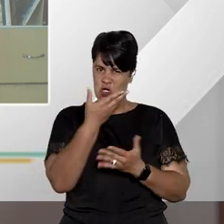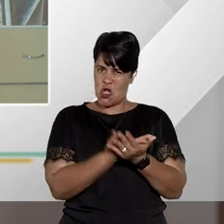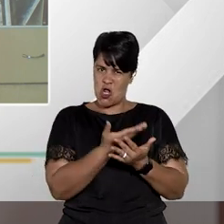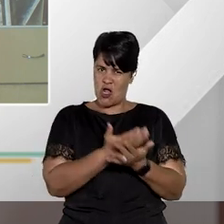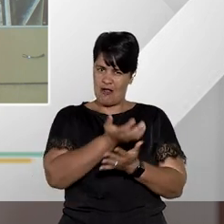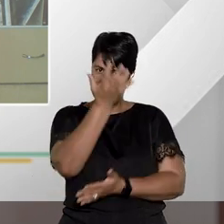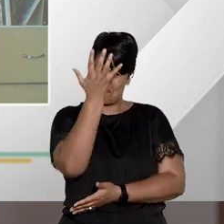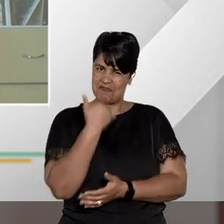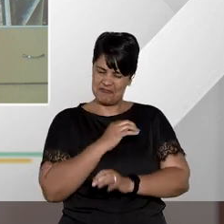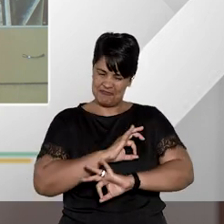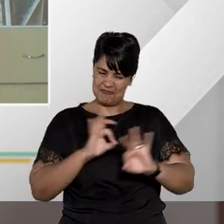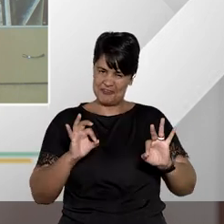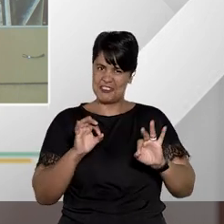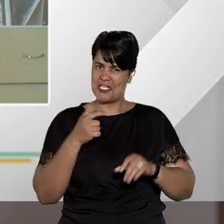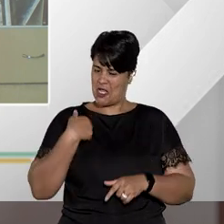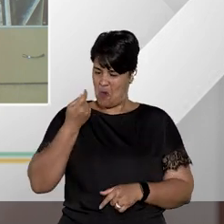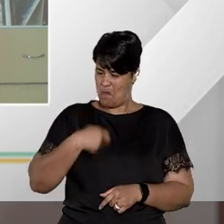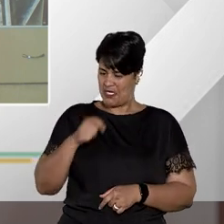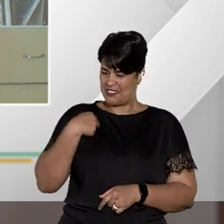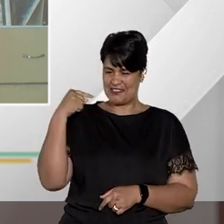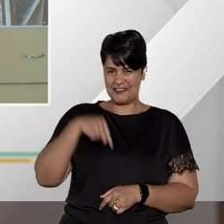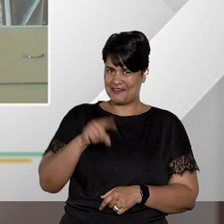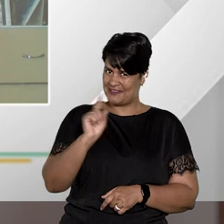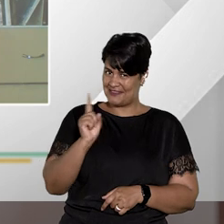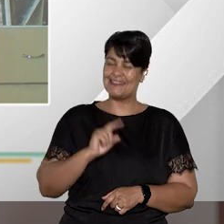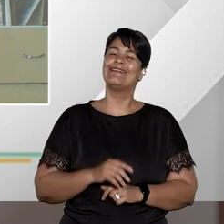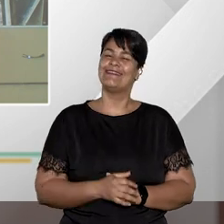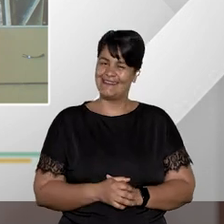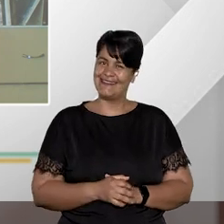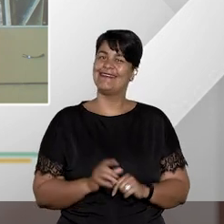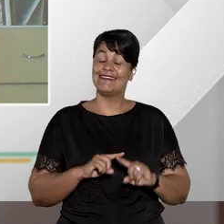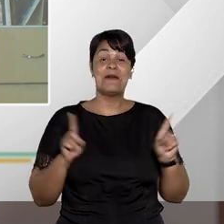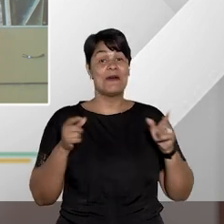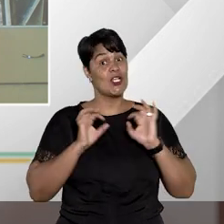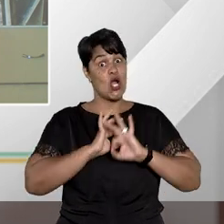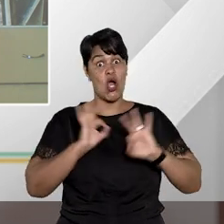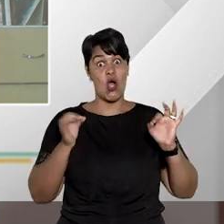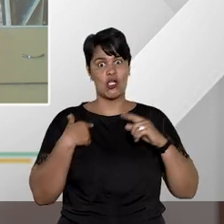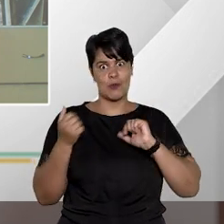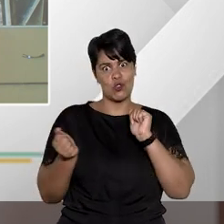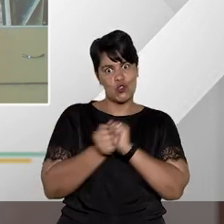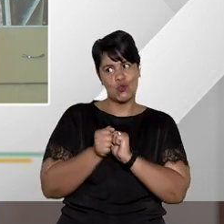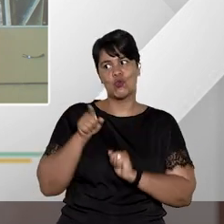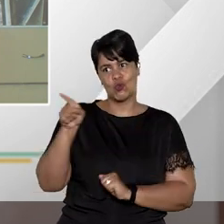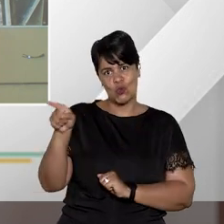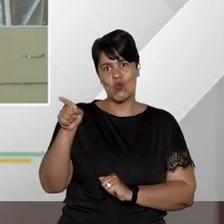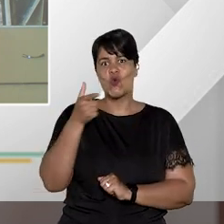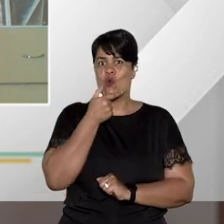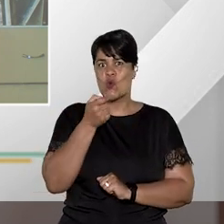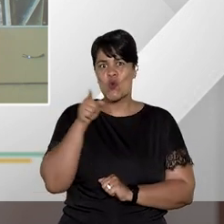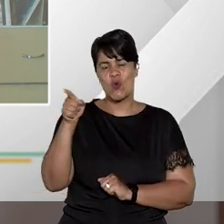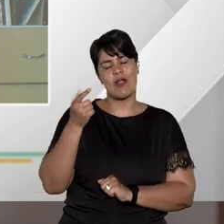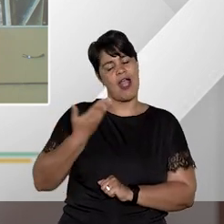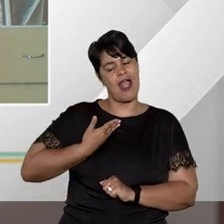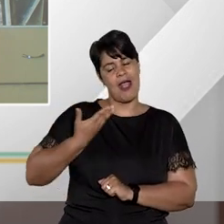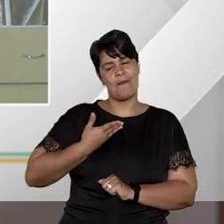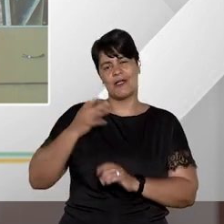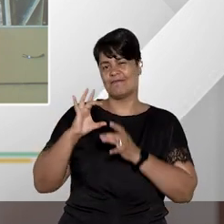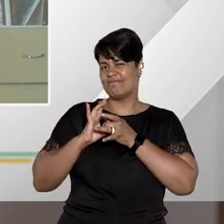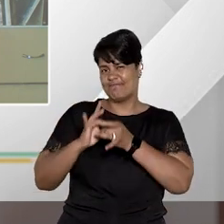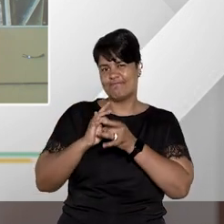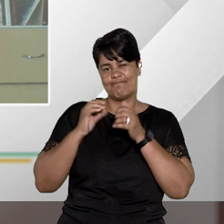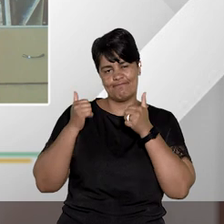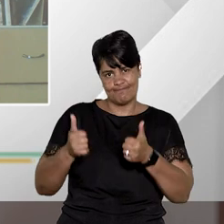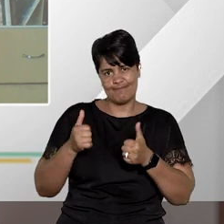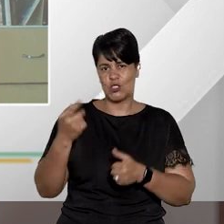estudo quase nem precisava de nós dois aqui mas foi muito bacana poder estar aqui junto com o Aragonê que é também o meu querido amigo aqui